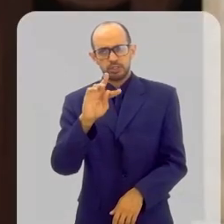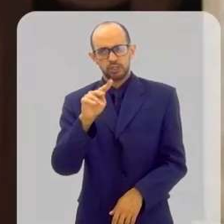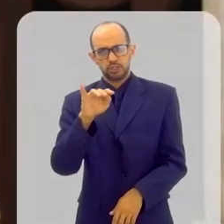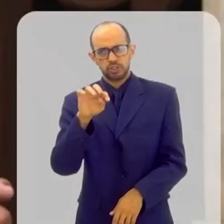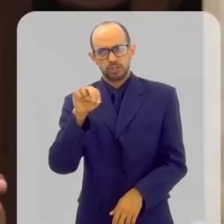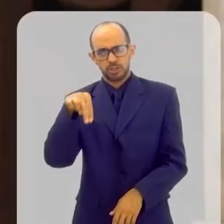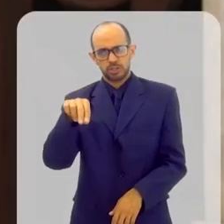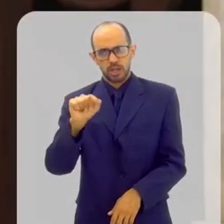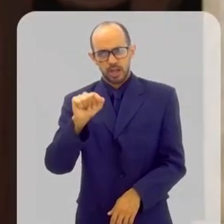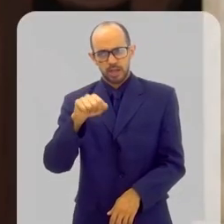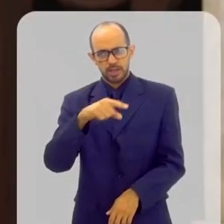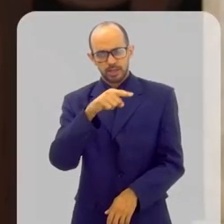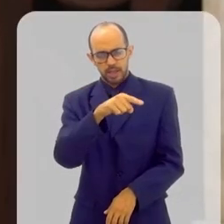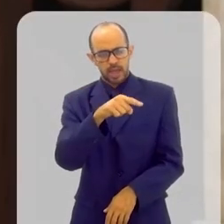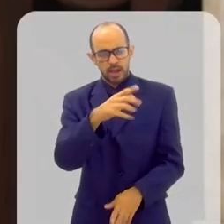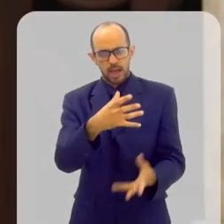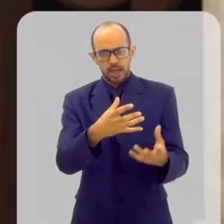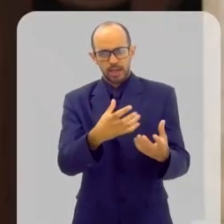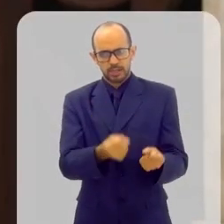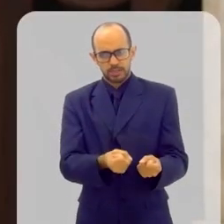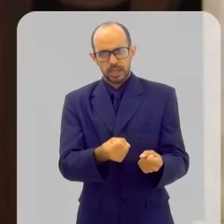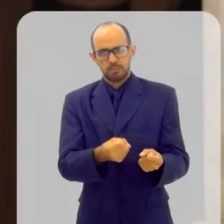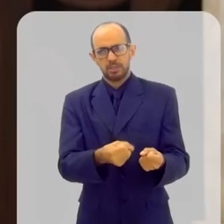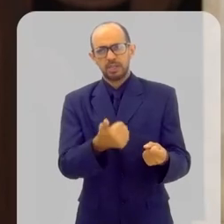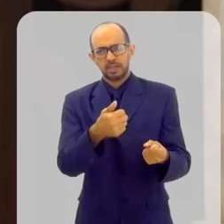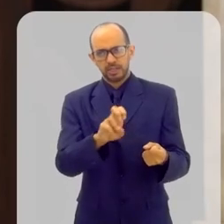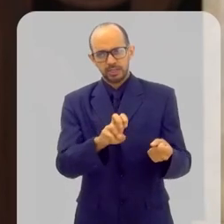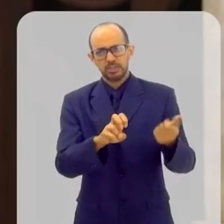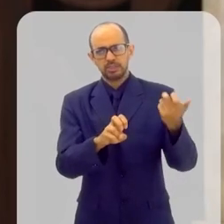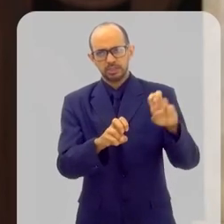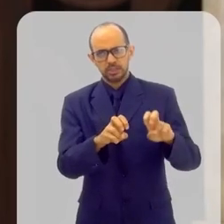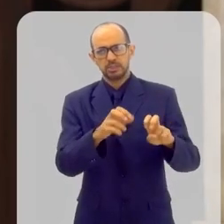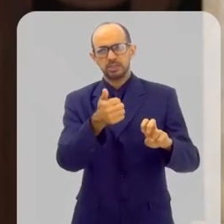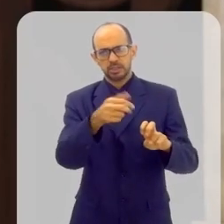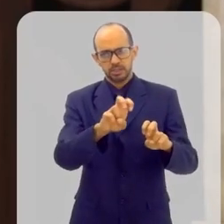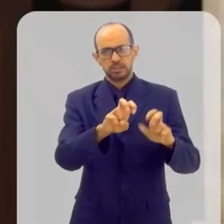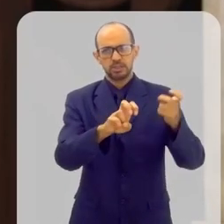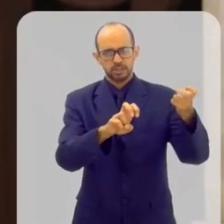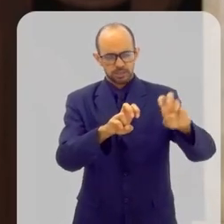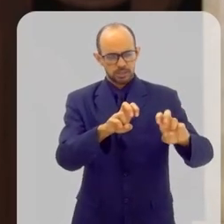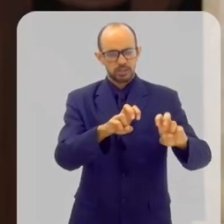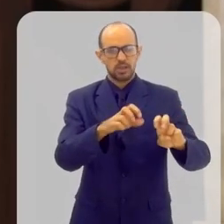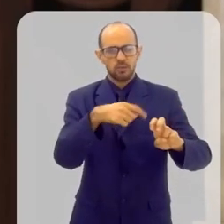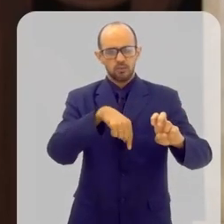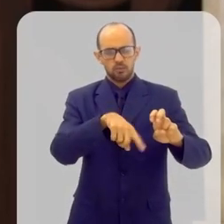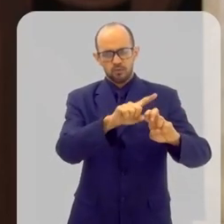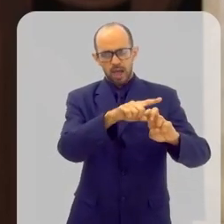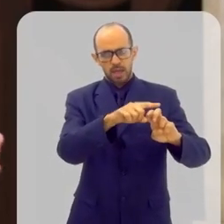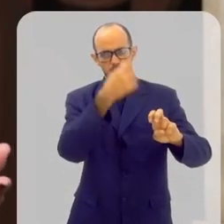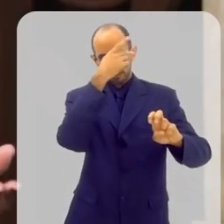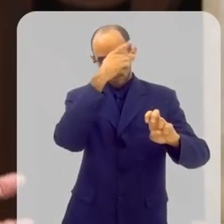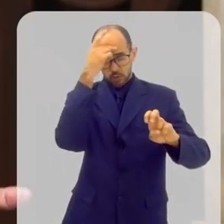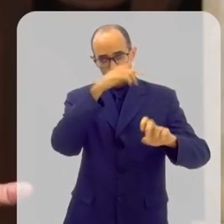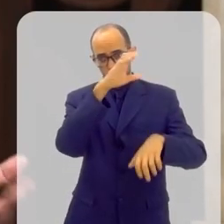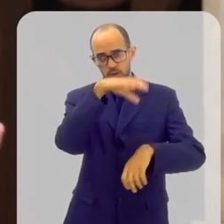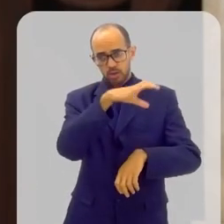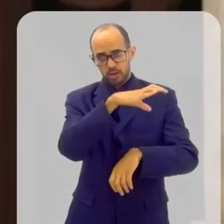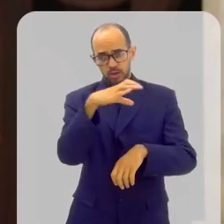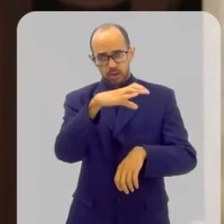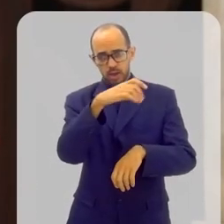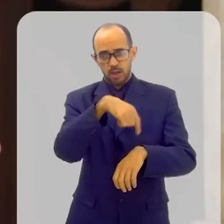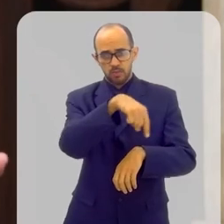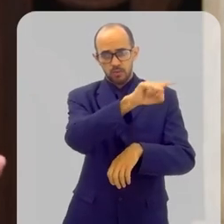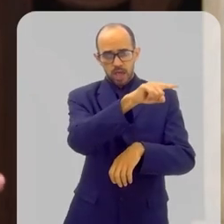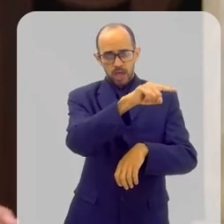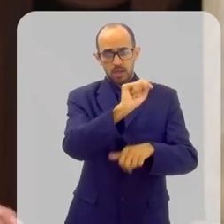católica. E ela recebe, acho que é de 15 em 15 dias, vai até ela alguém da igreja, porque